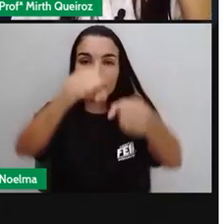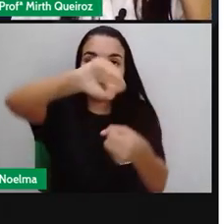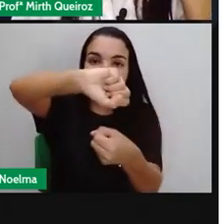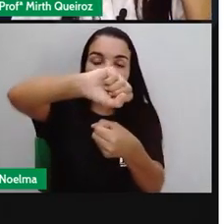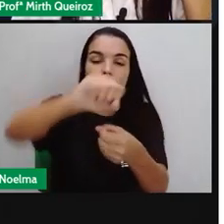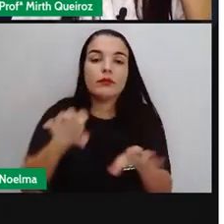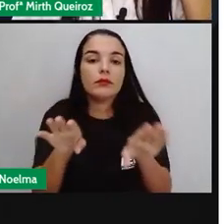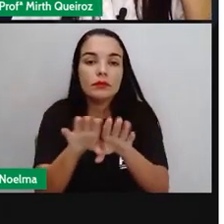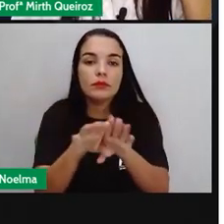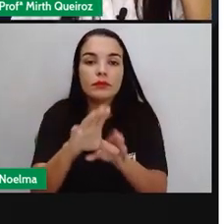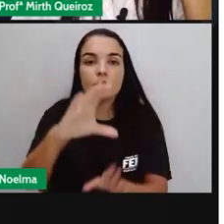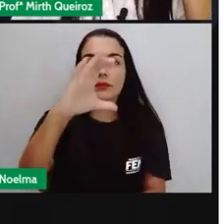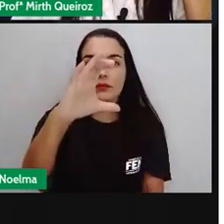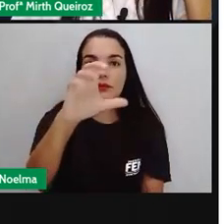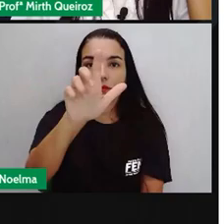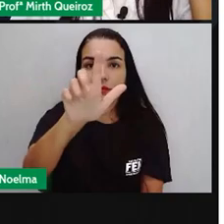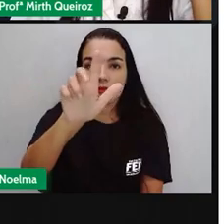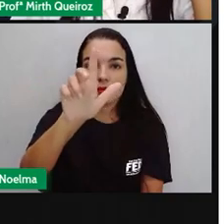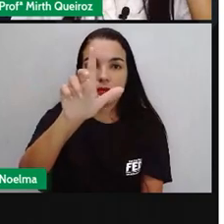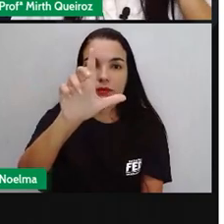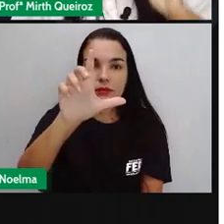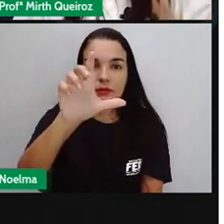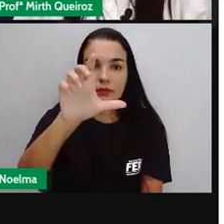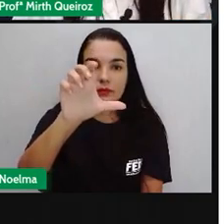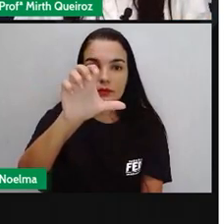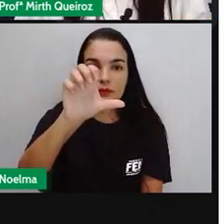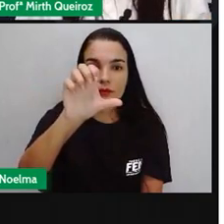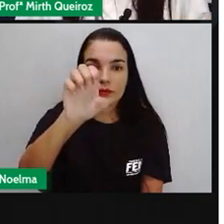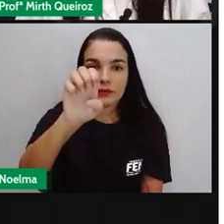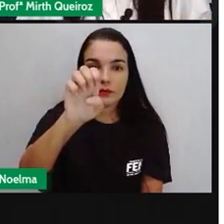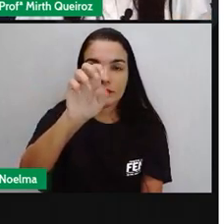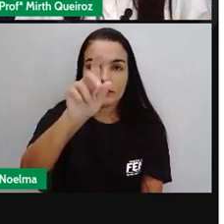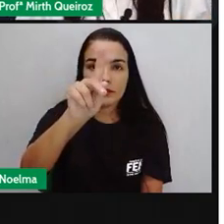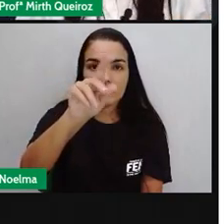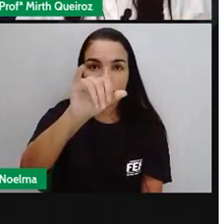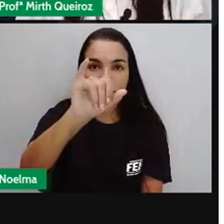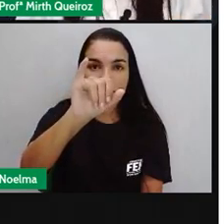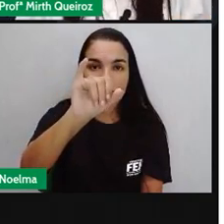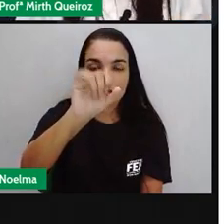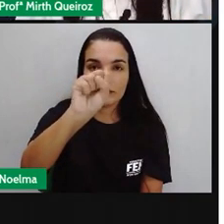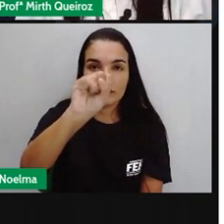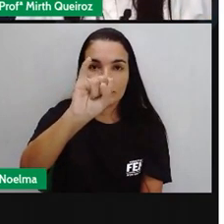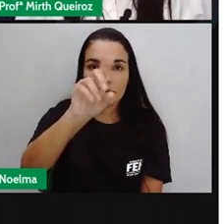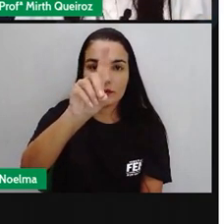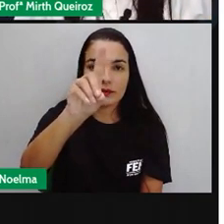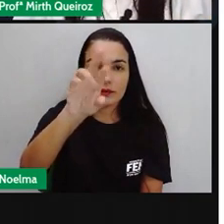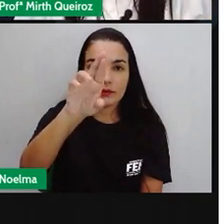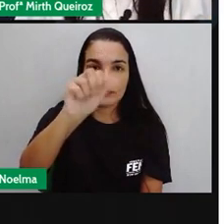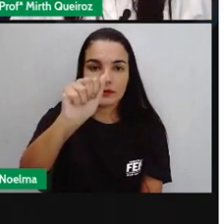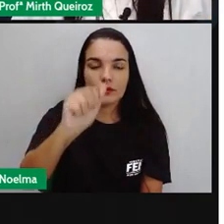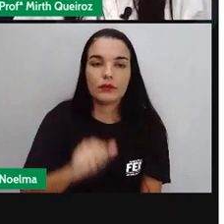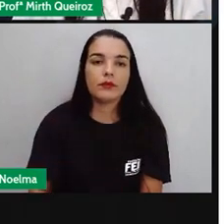estrela sol Que era um instrumento Servia de instrumento Para medir esse tempo